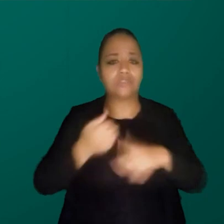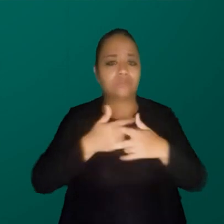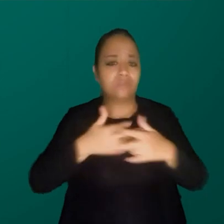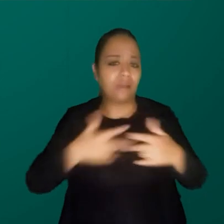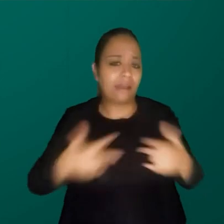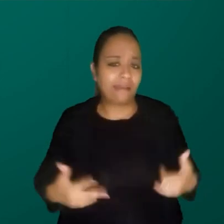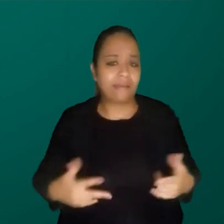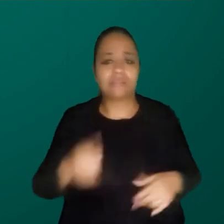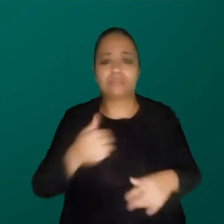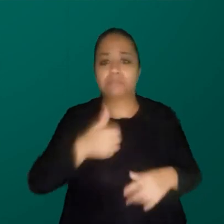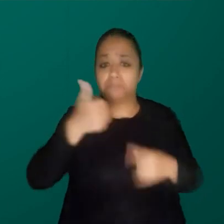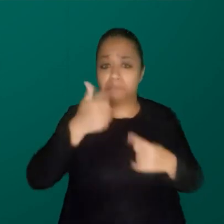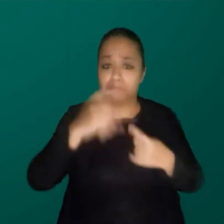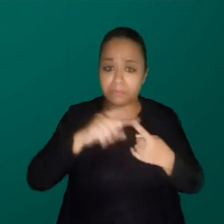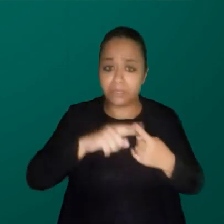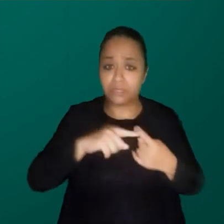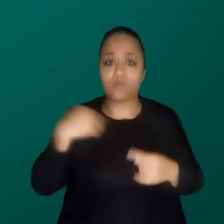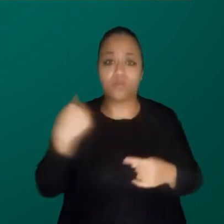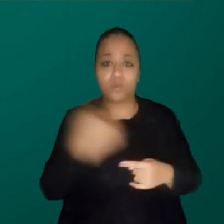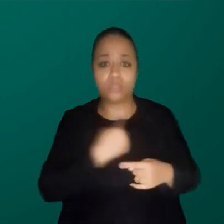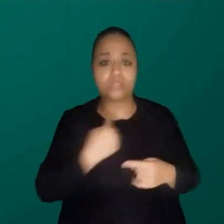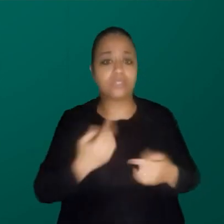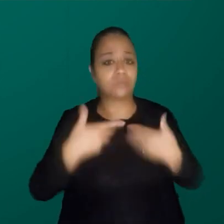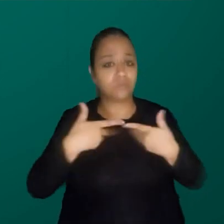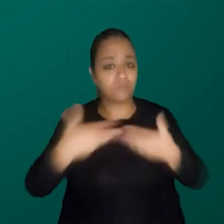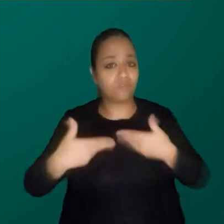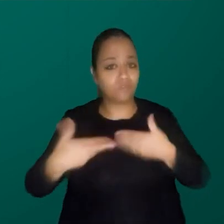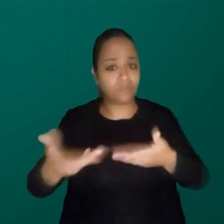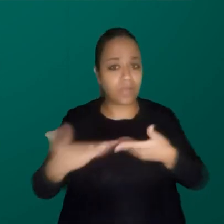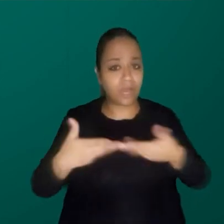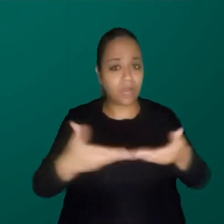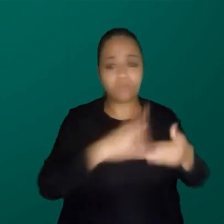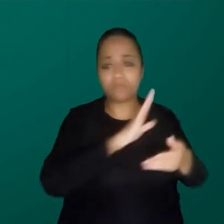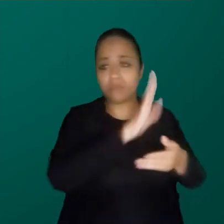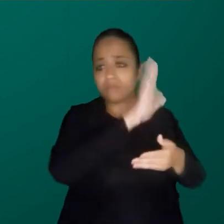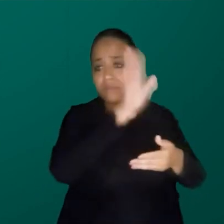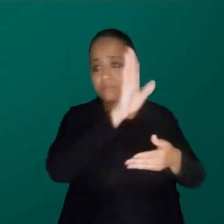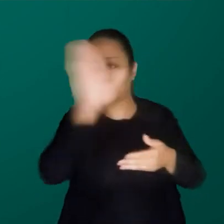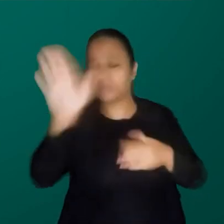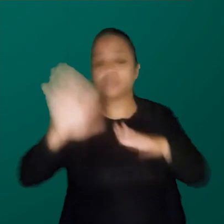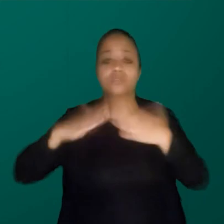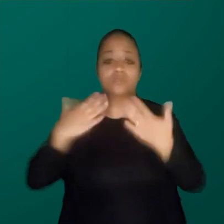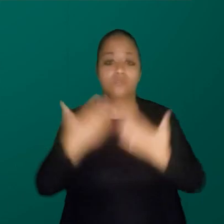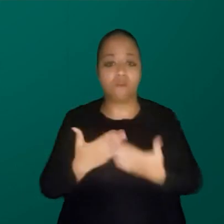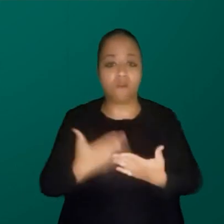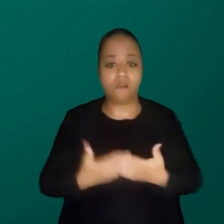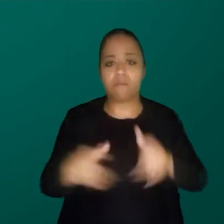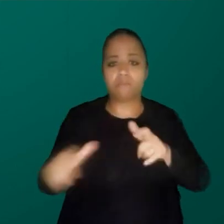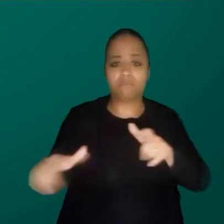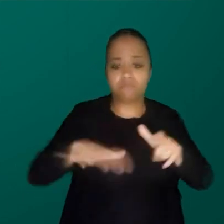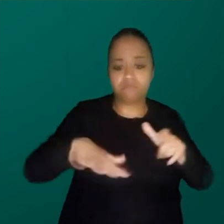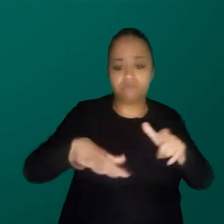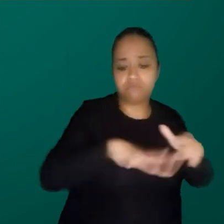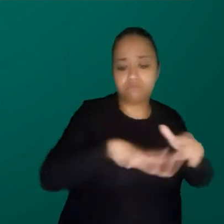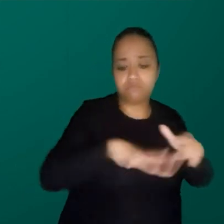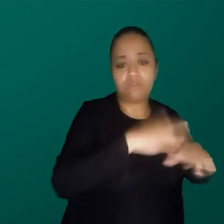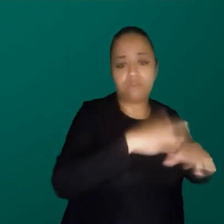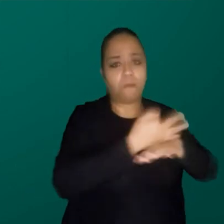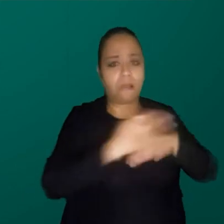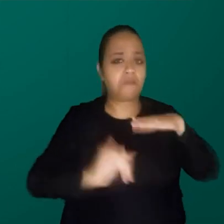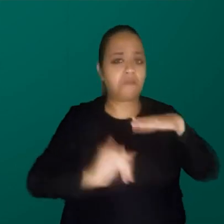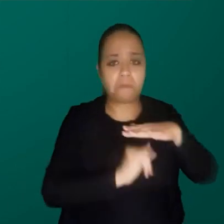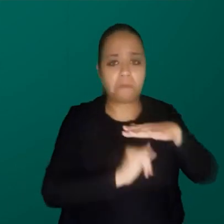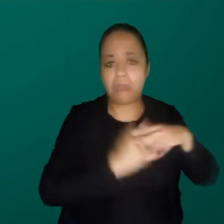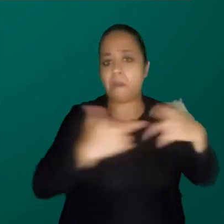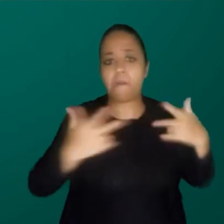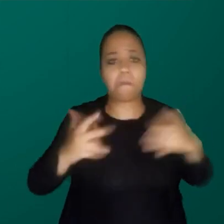Foi, primeiro, porque a gente recebeu convites para ir em muitas escolas, em muitos espaços formais e não formais de